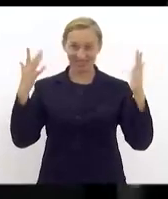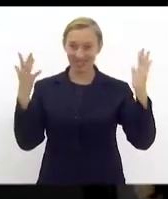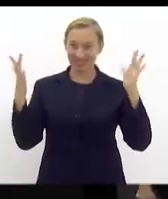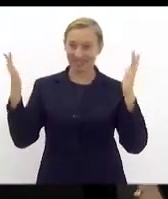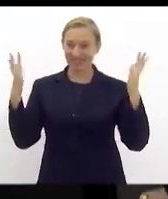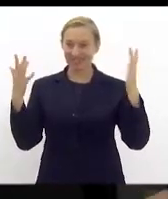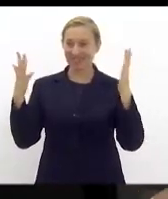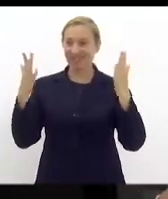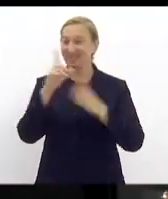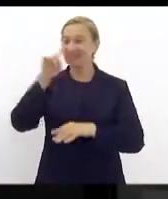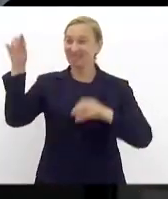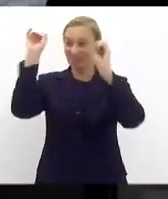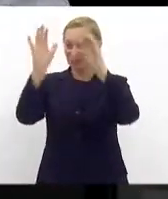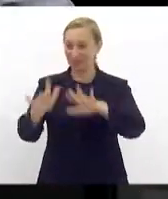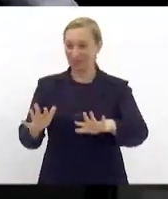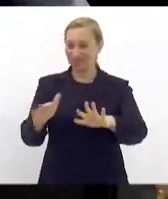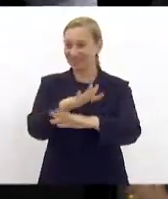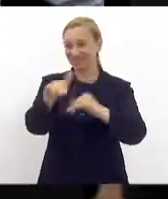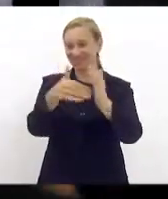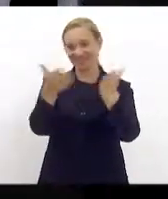Deus abençoe a todos.